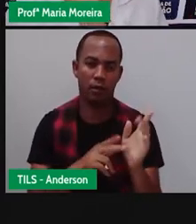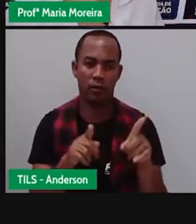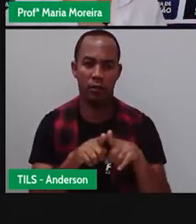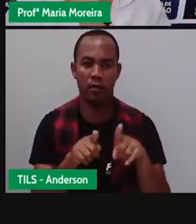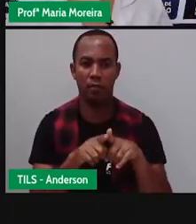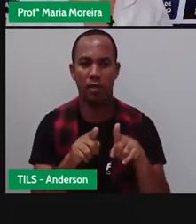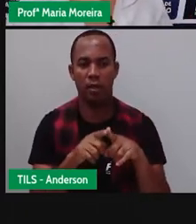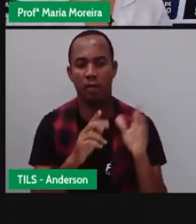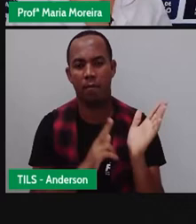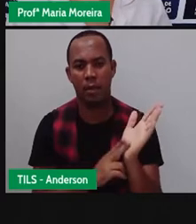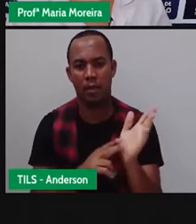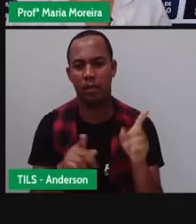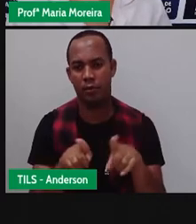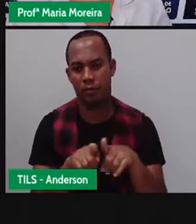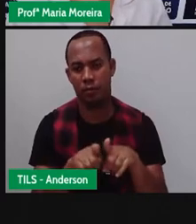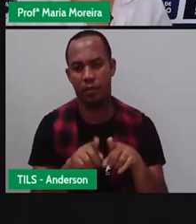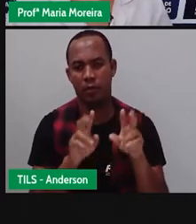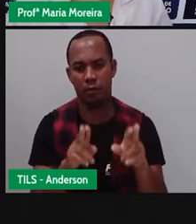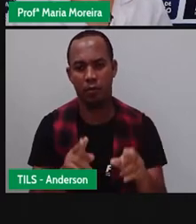inclusive, vai ver aqui também.